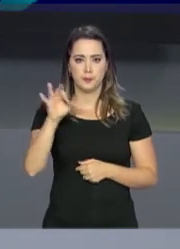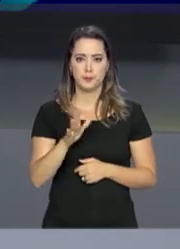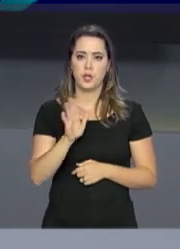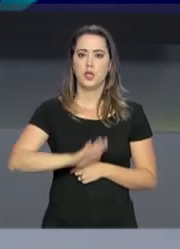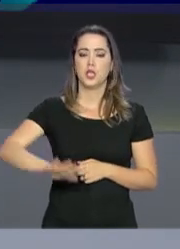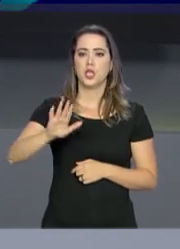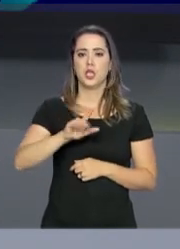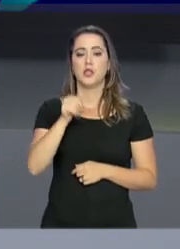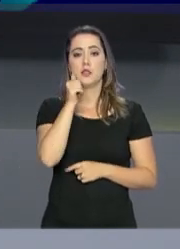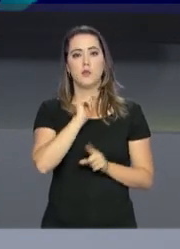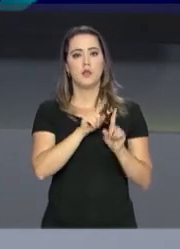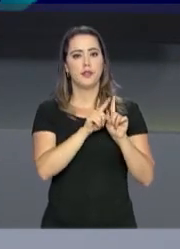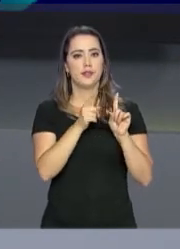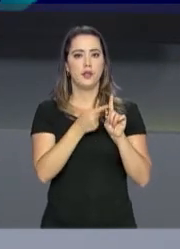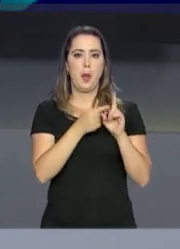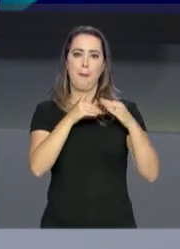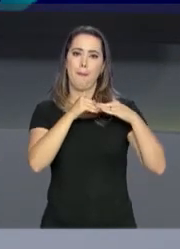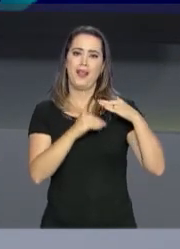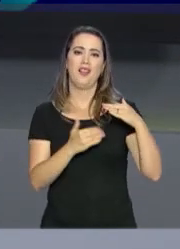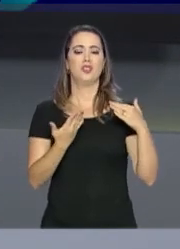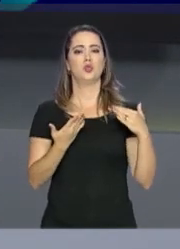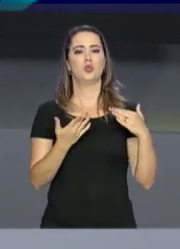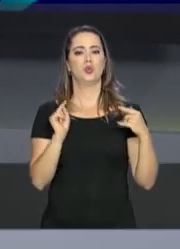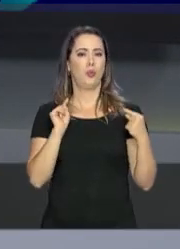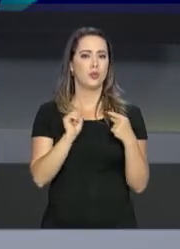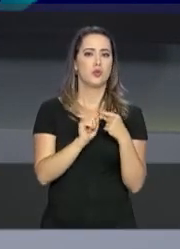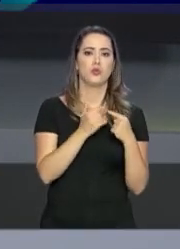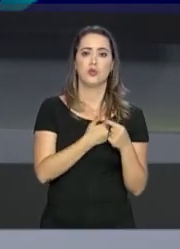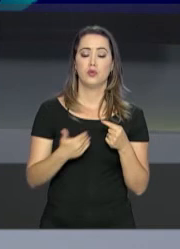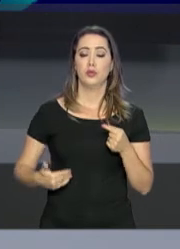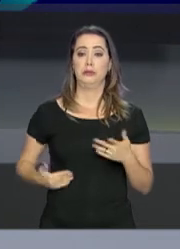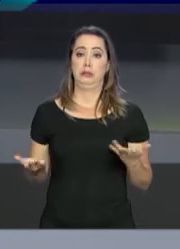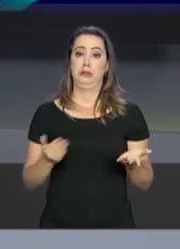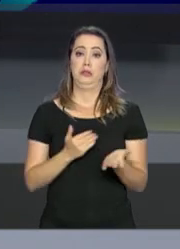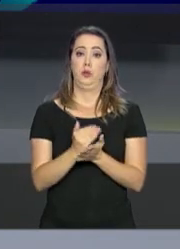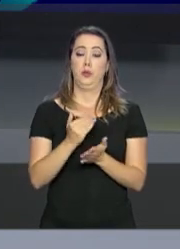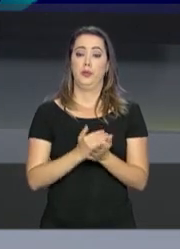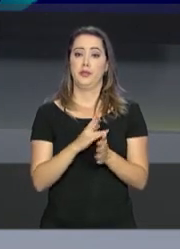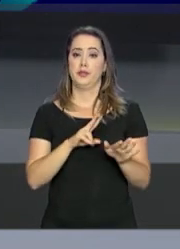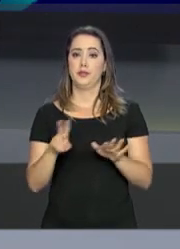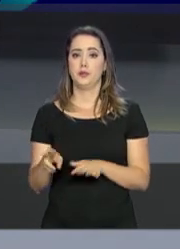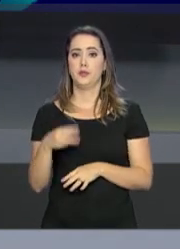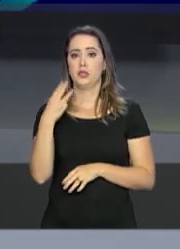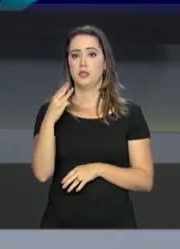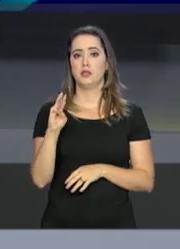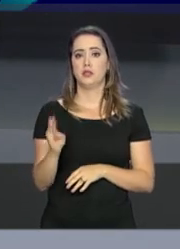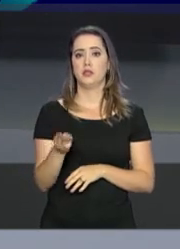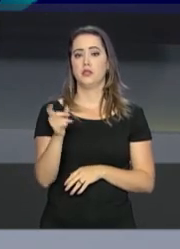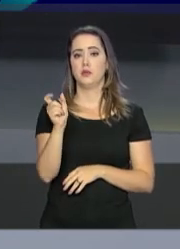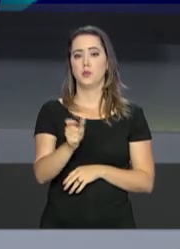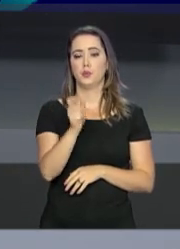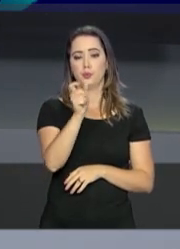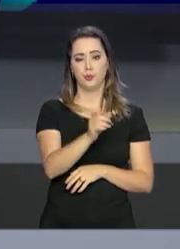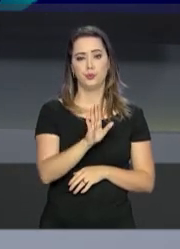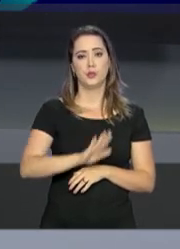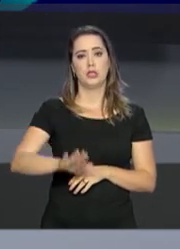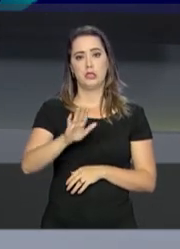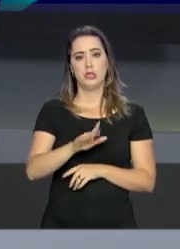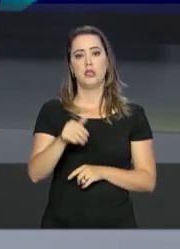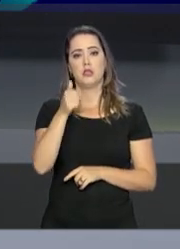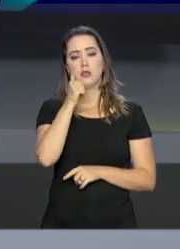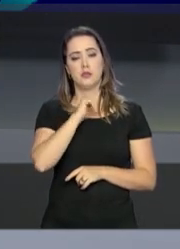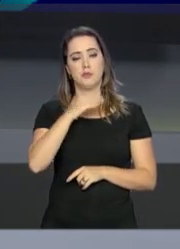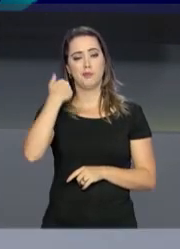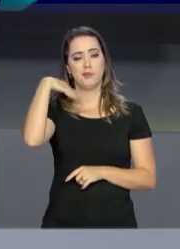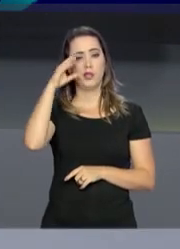Crianças e gestantes estão com a menor cobertura vacinal. Até o início da semana, 3 milhões e 300 mil crianças e